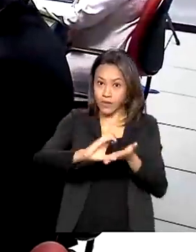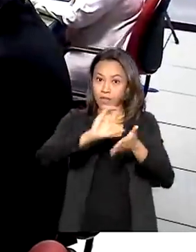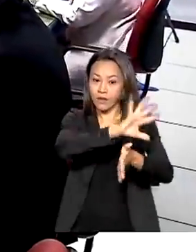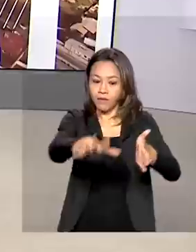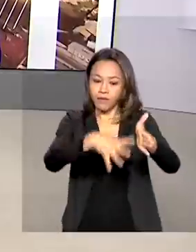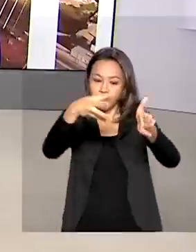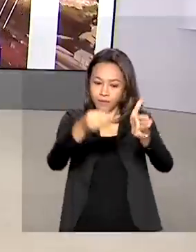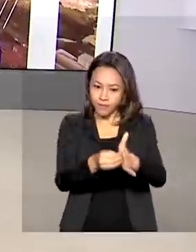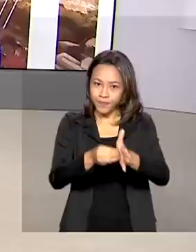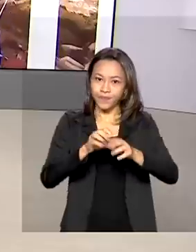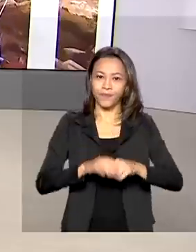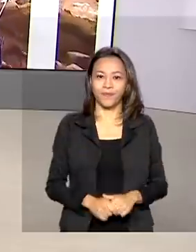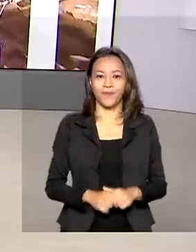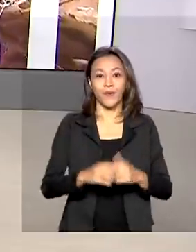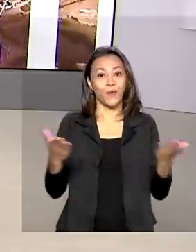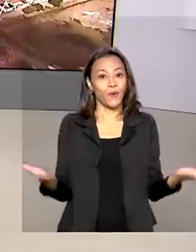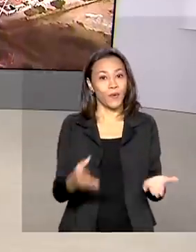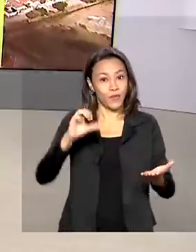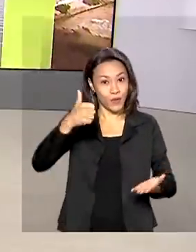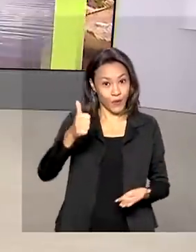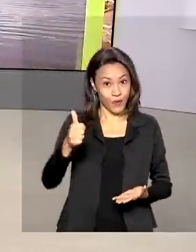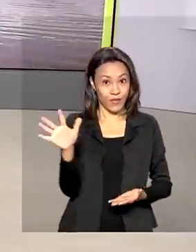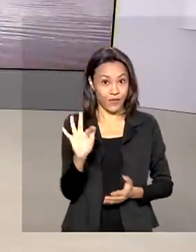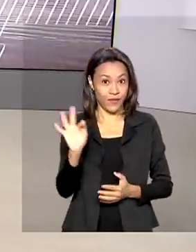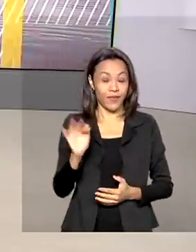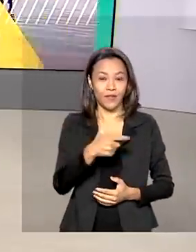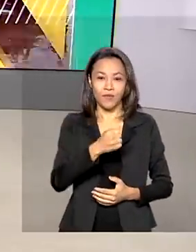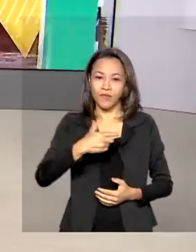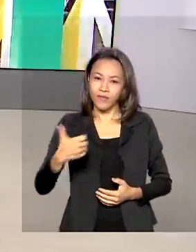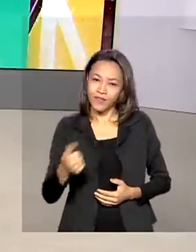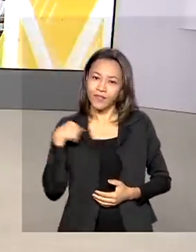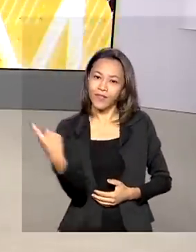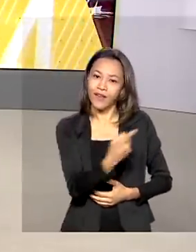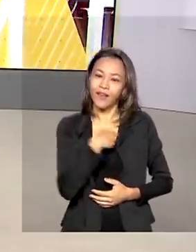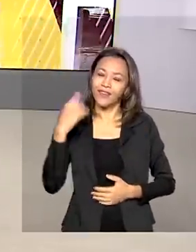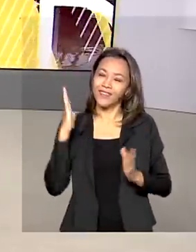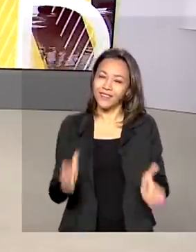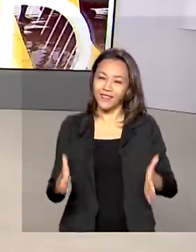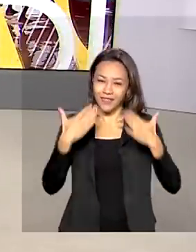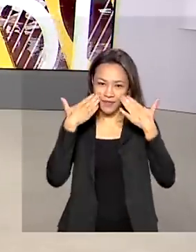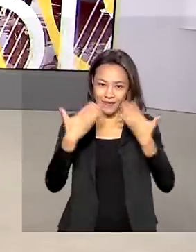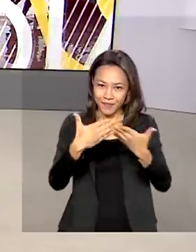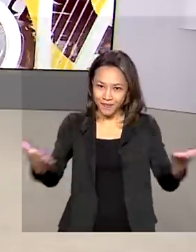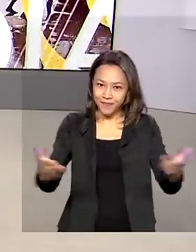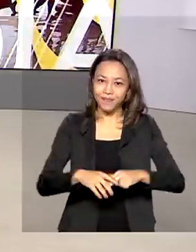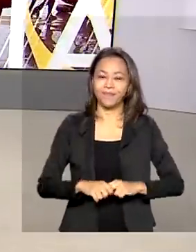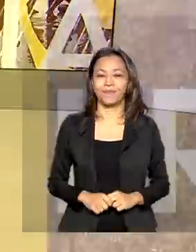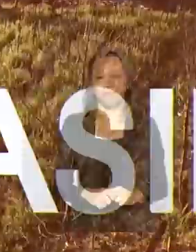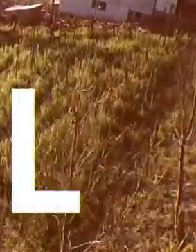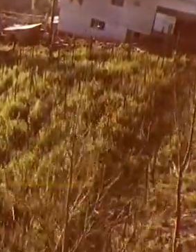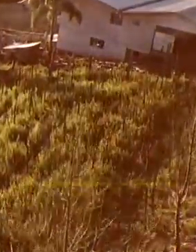Legal. 11 de fevereiro de 2021, o Brasil em Dia está começando.